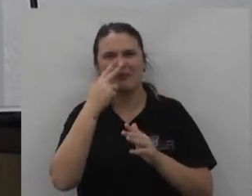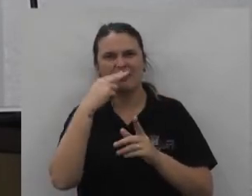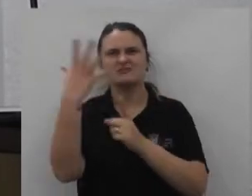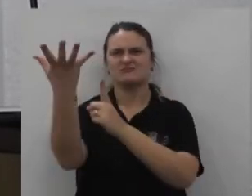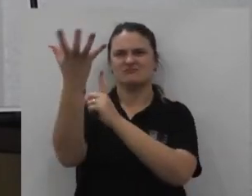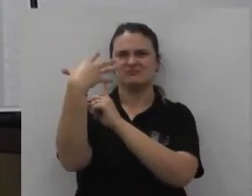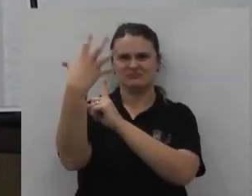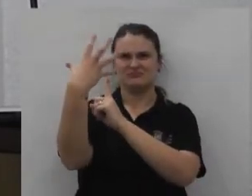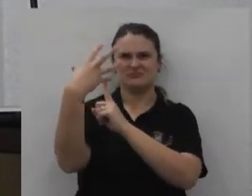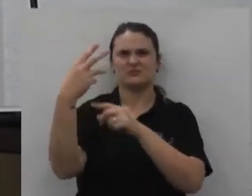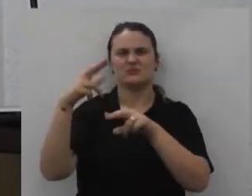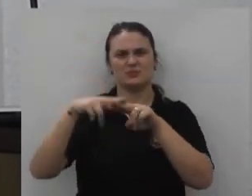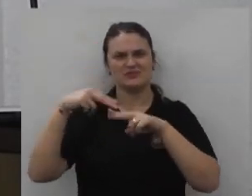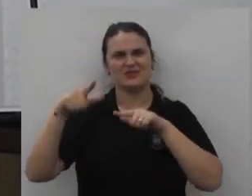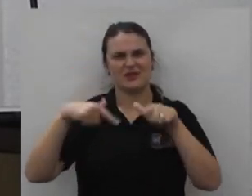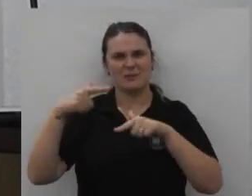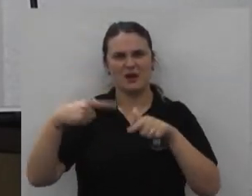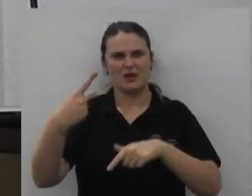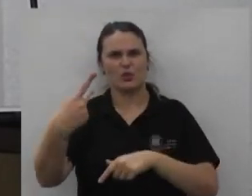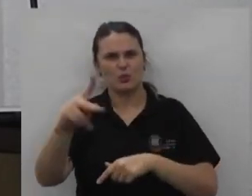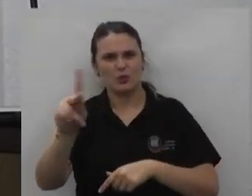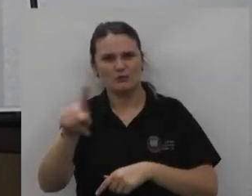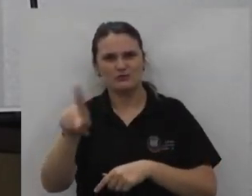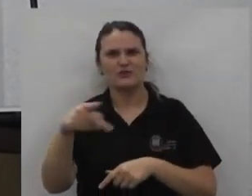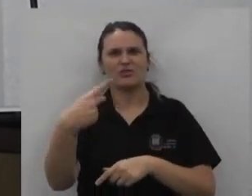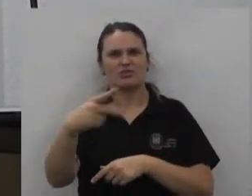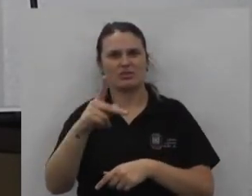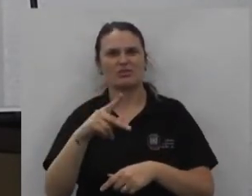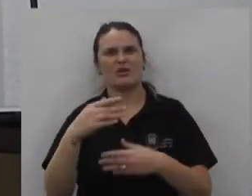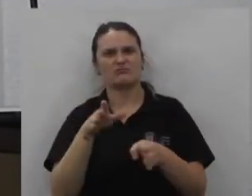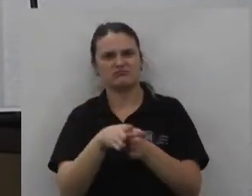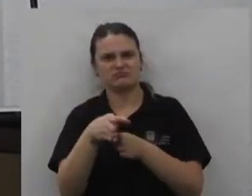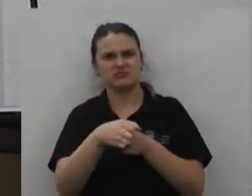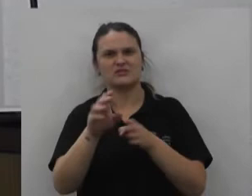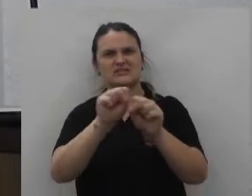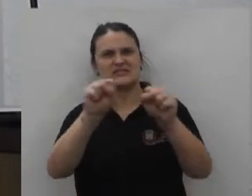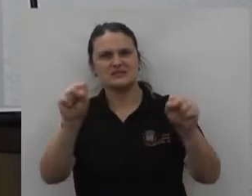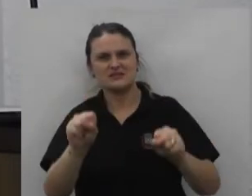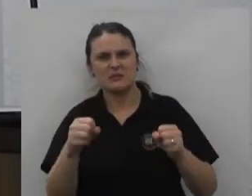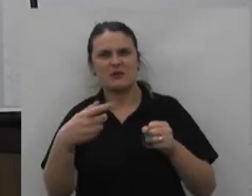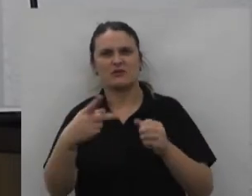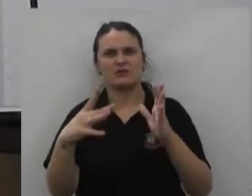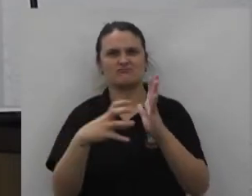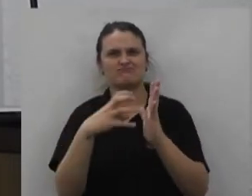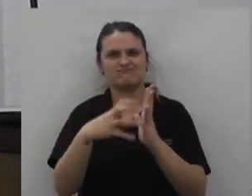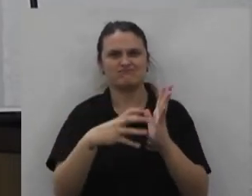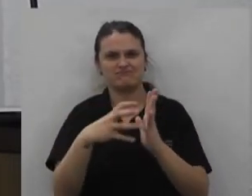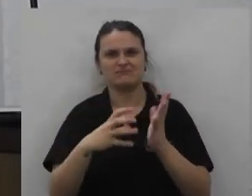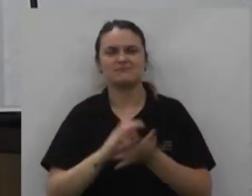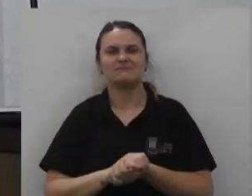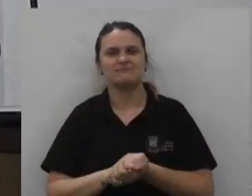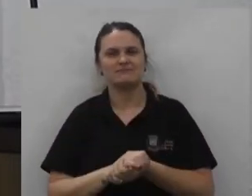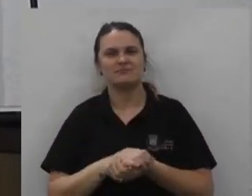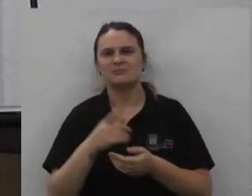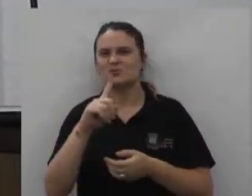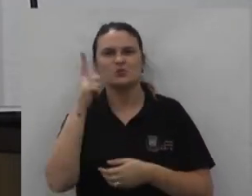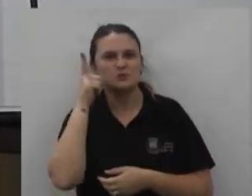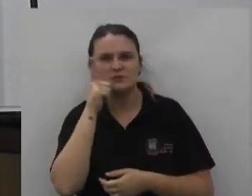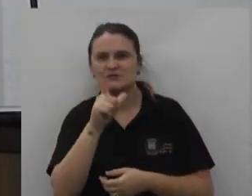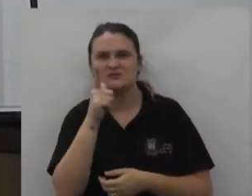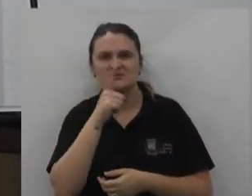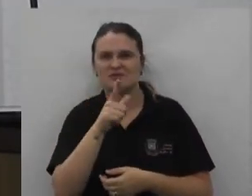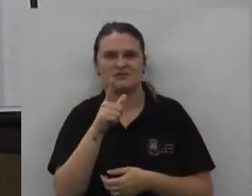provavelmente por esse trabalho da tua professora do teu orientador do sistema do partido e não